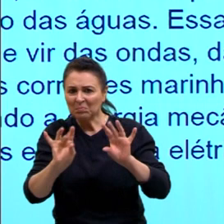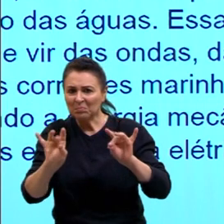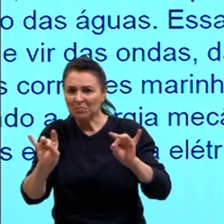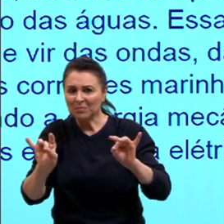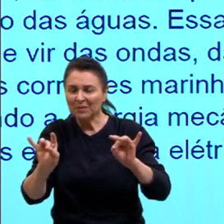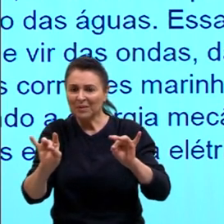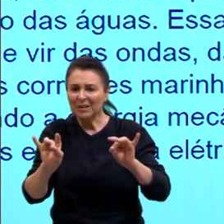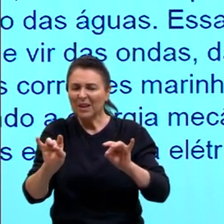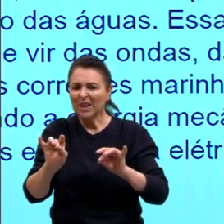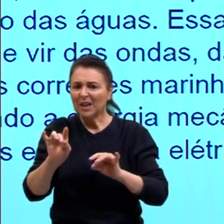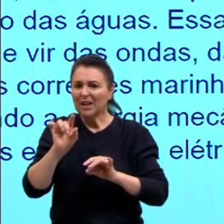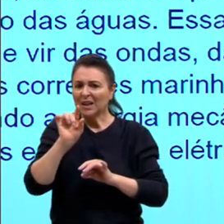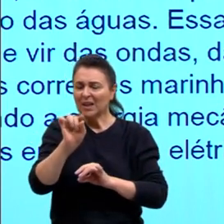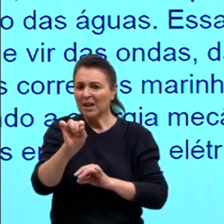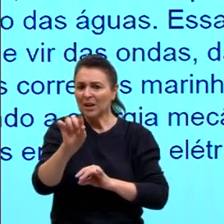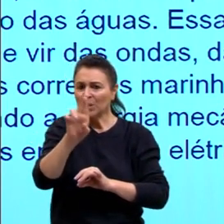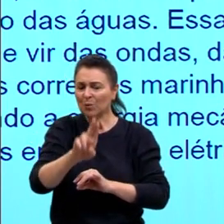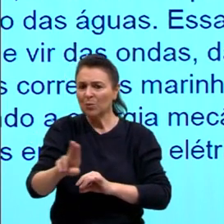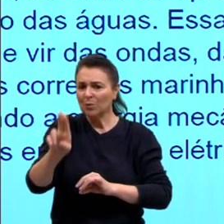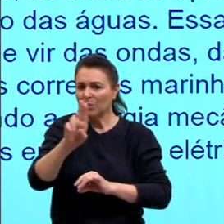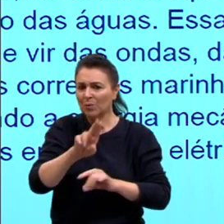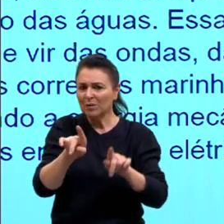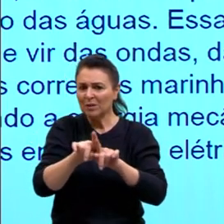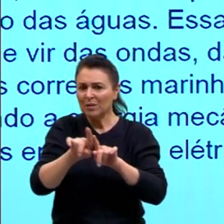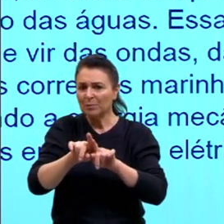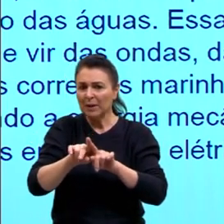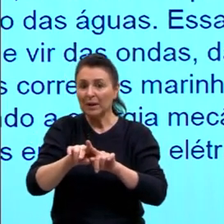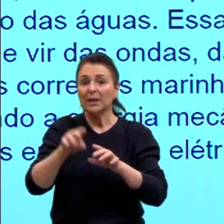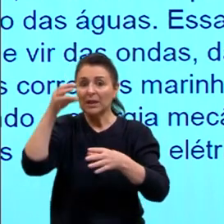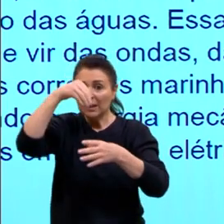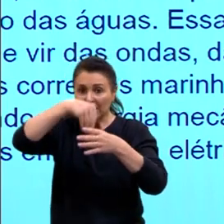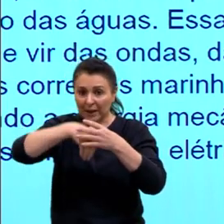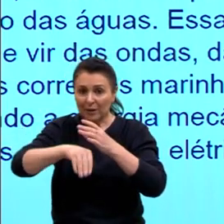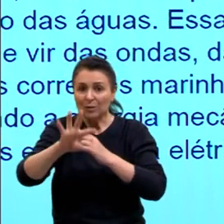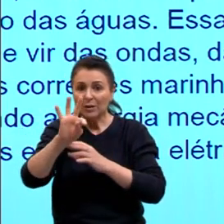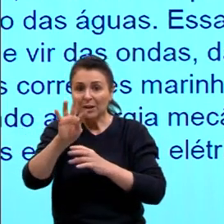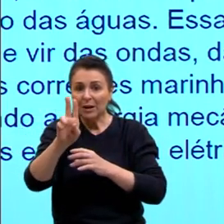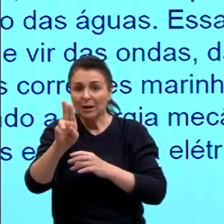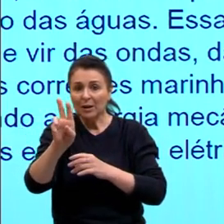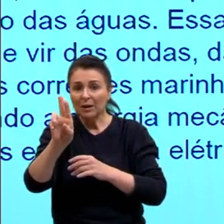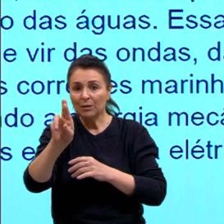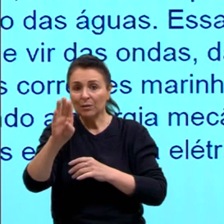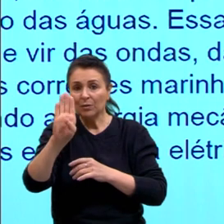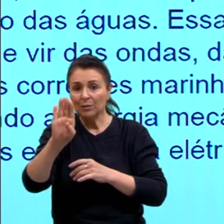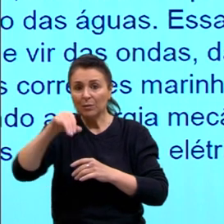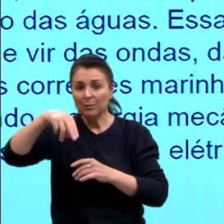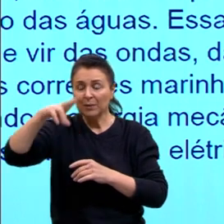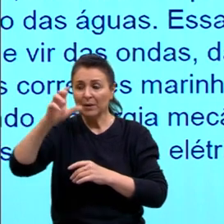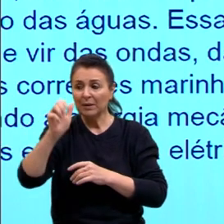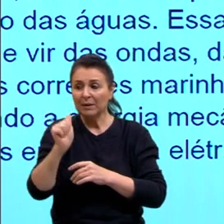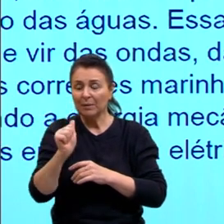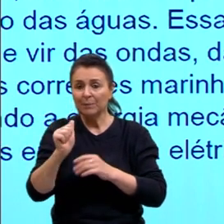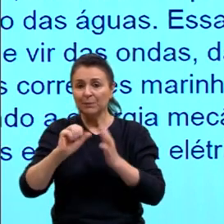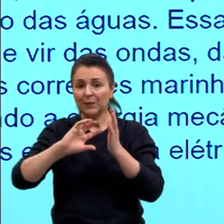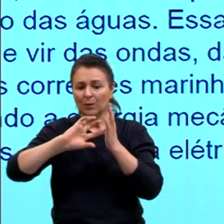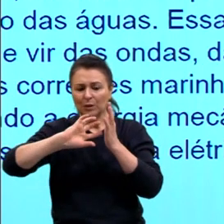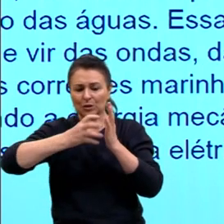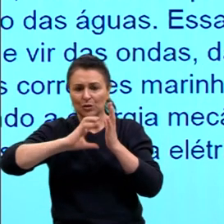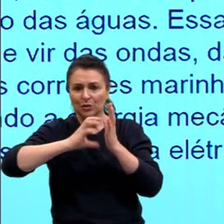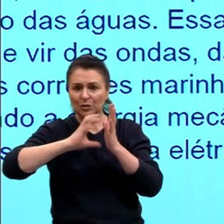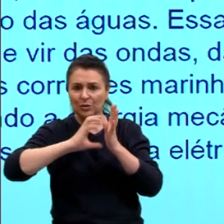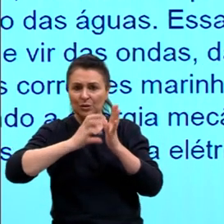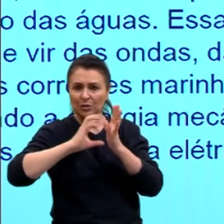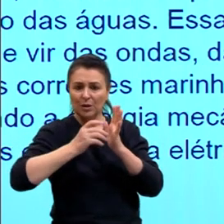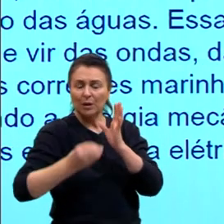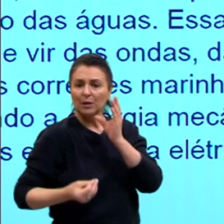equipamento, ele também passa por uma turbina. Quando ele passa pela turbina, ele vai girando a turbina. Quando ele gira a turbina,